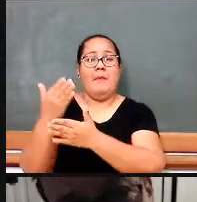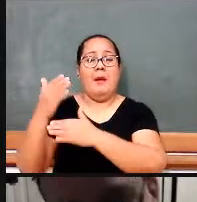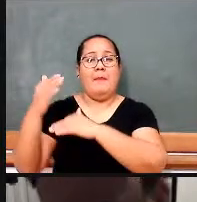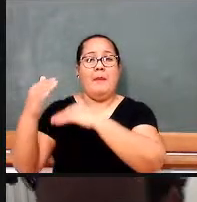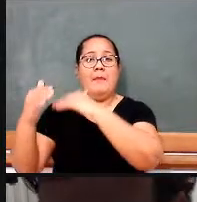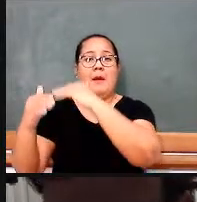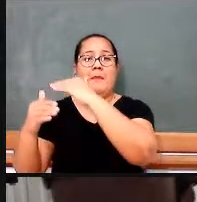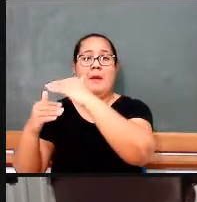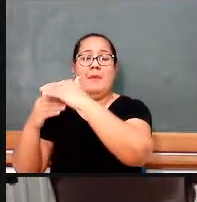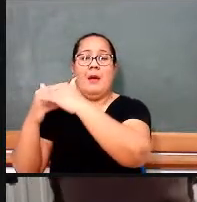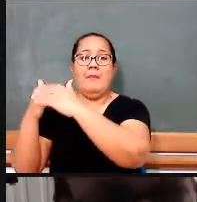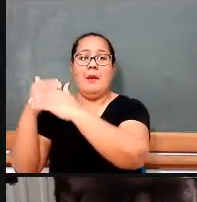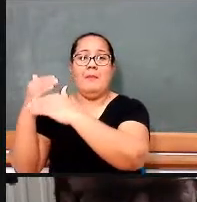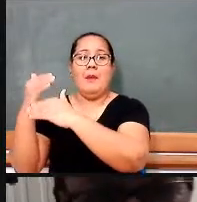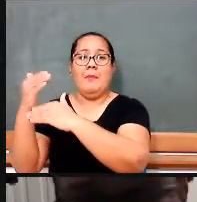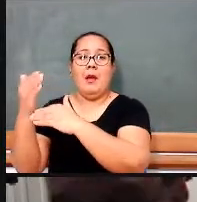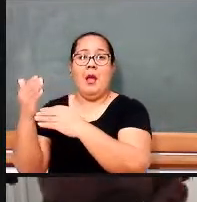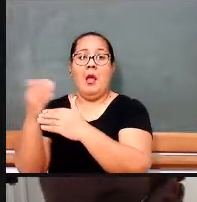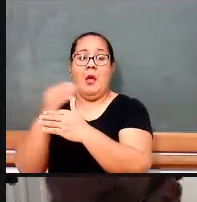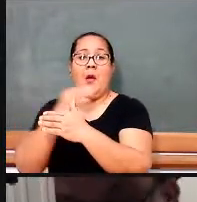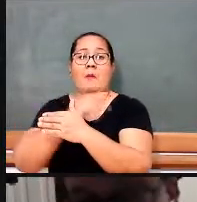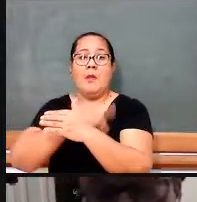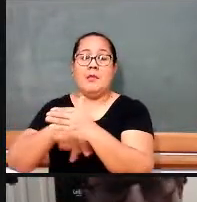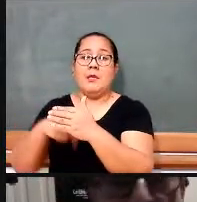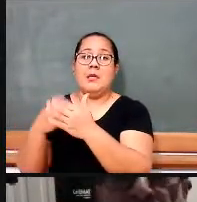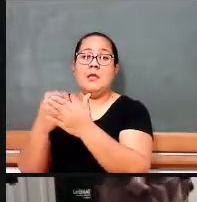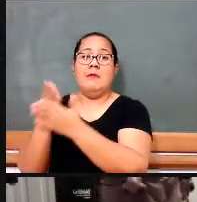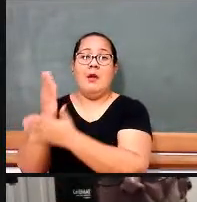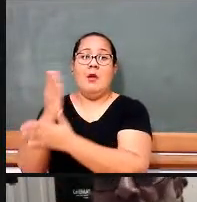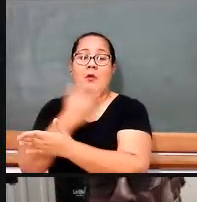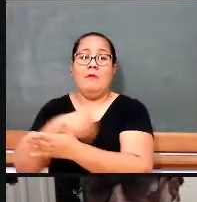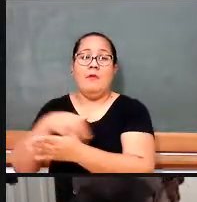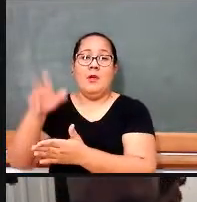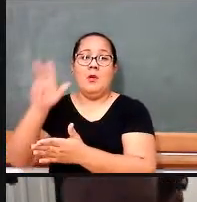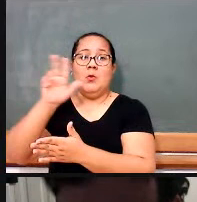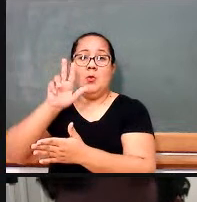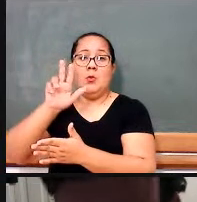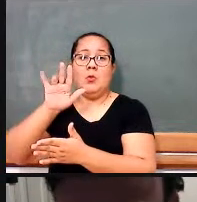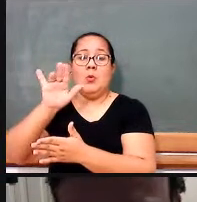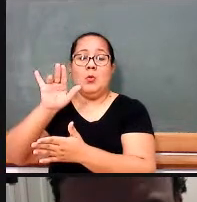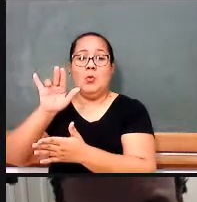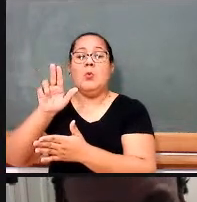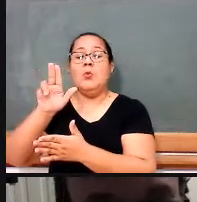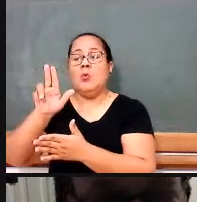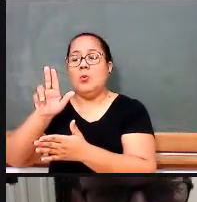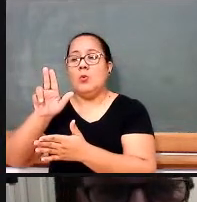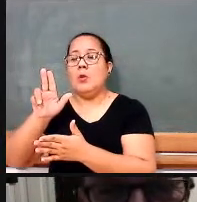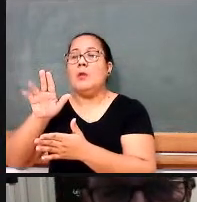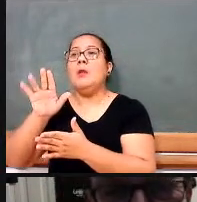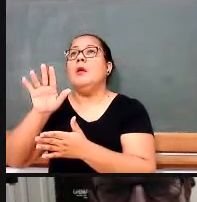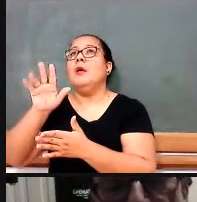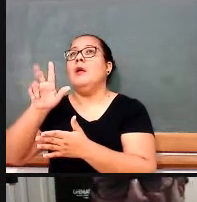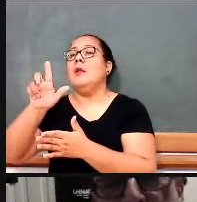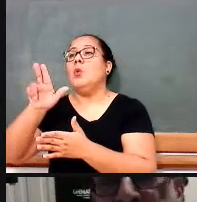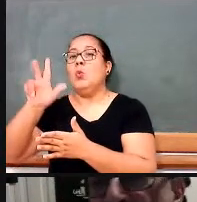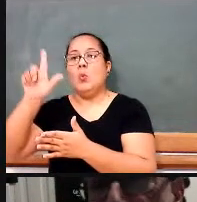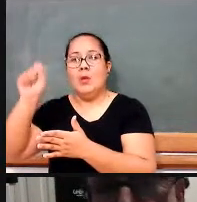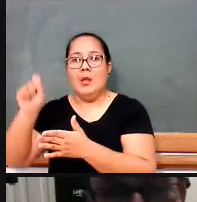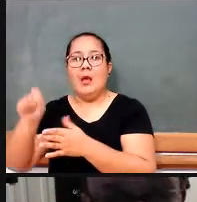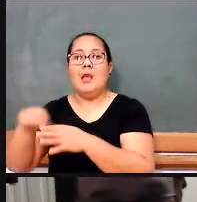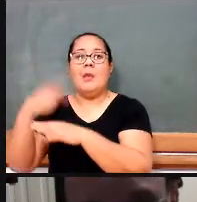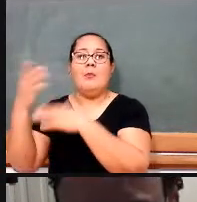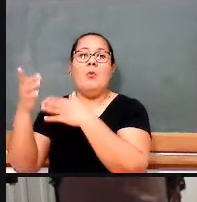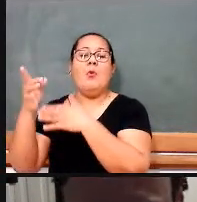governos do Lula e da Dilma, e agora estamos imersos na BNCC, e vocês